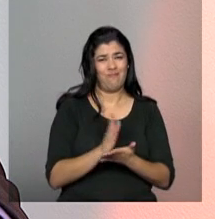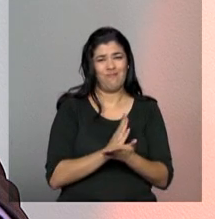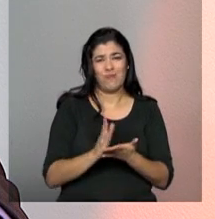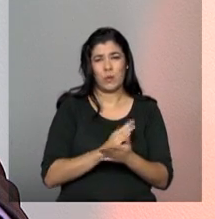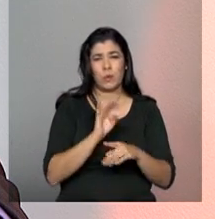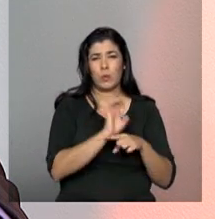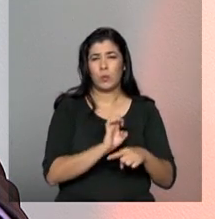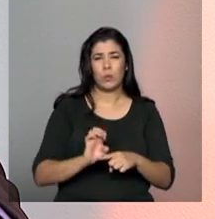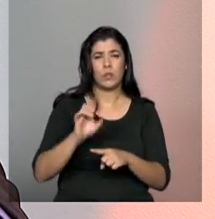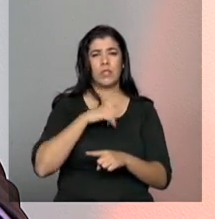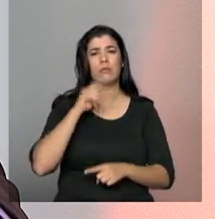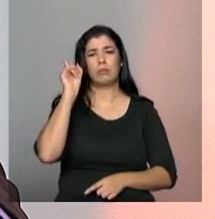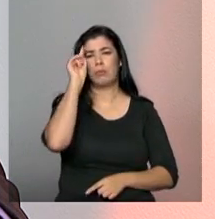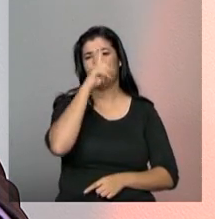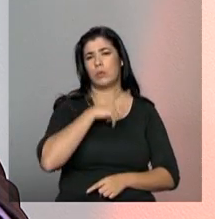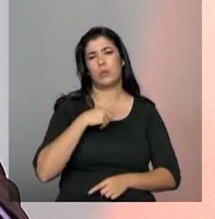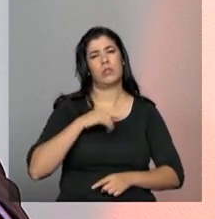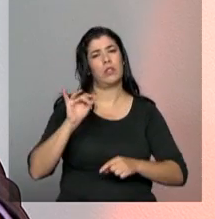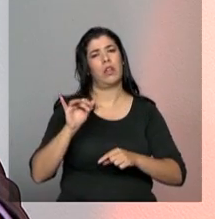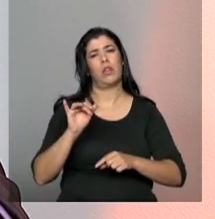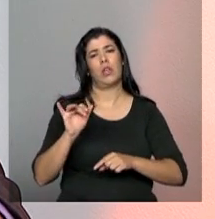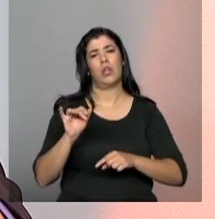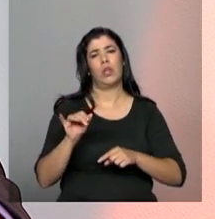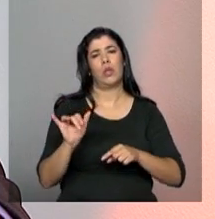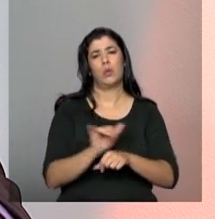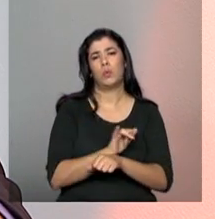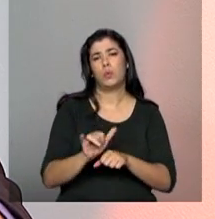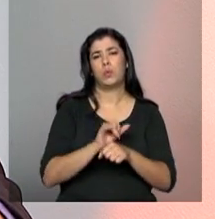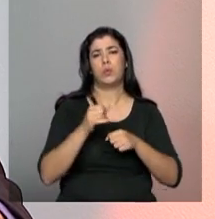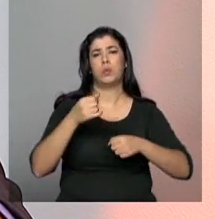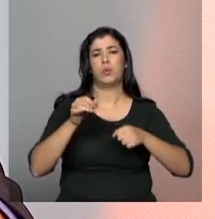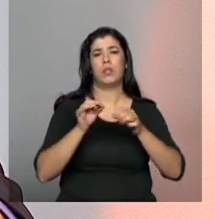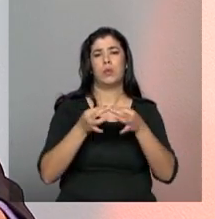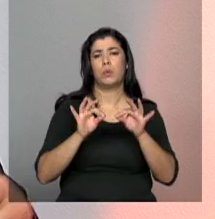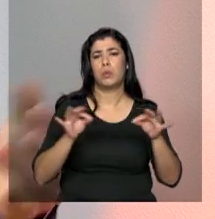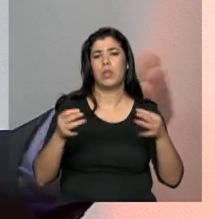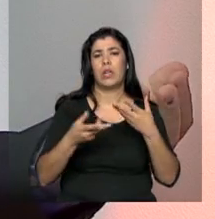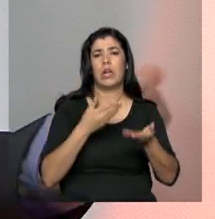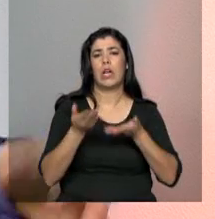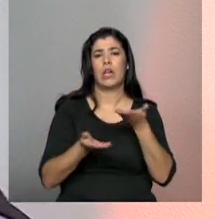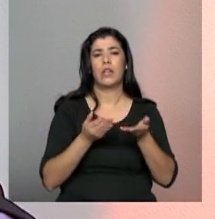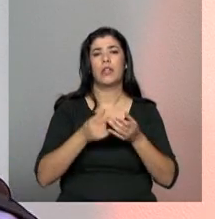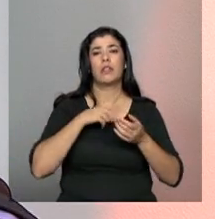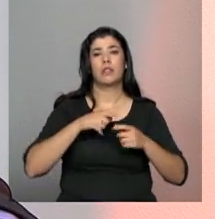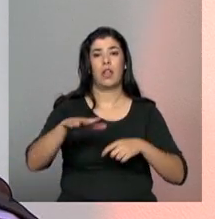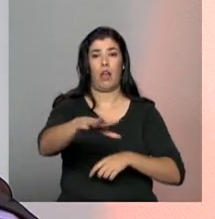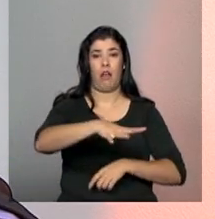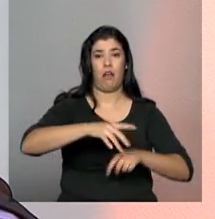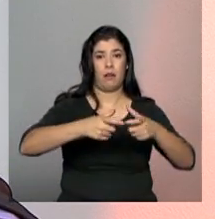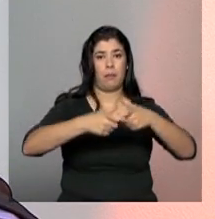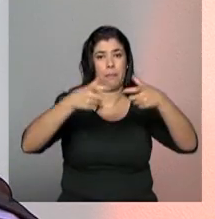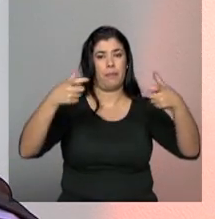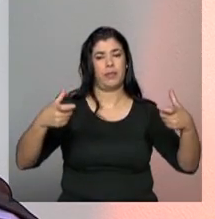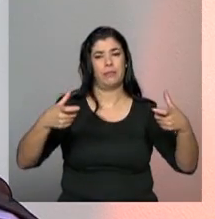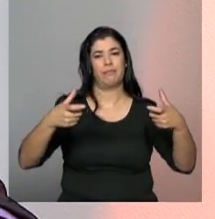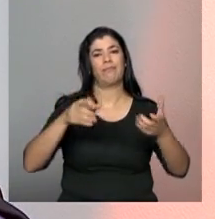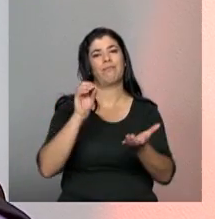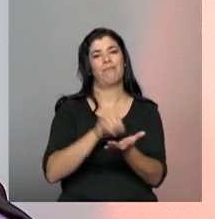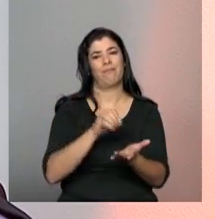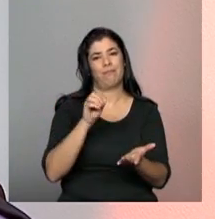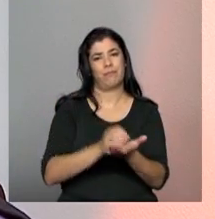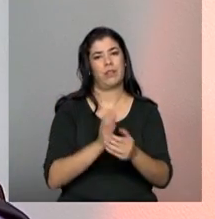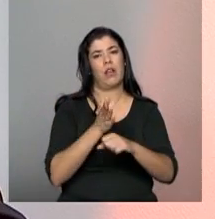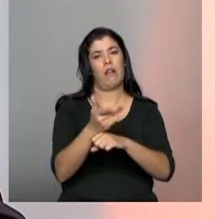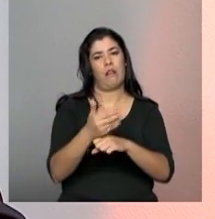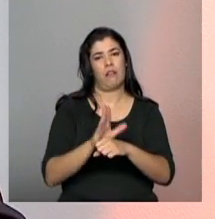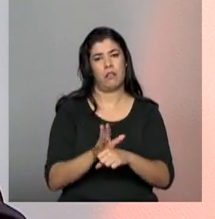condição de realizar em qualquer espaço pretendido. Às vezes, até tem espaços grandes, mas que não têm acessibilidade. Então, eles preferem,